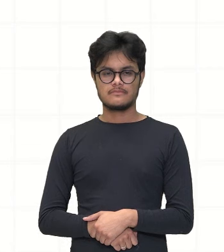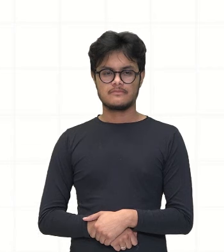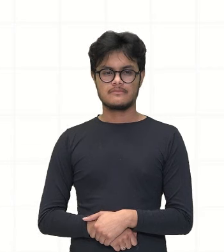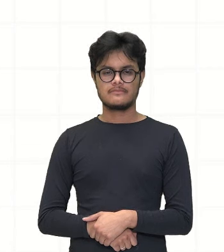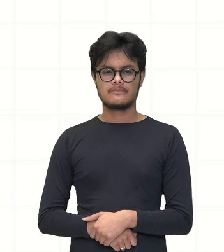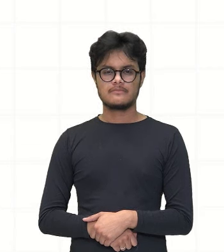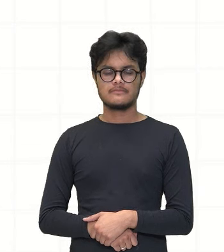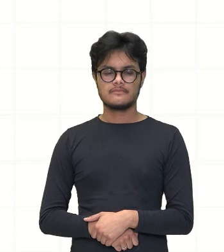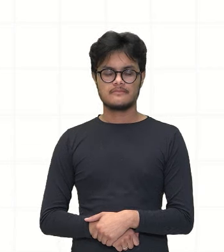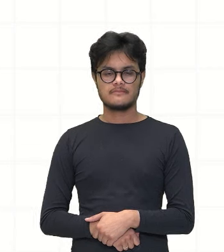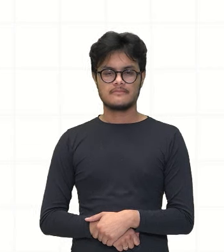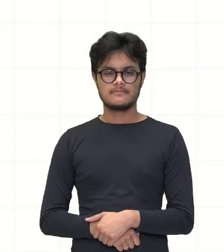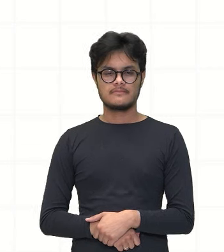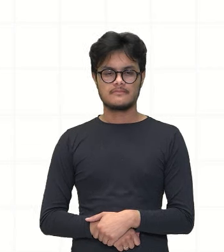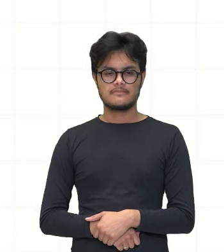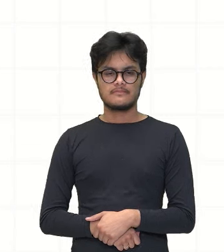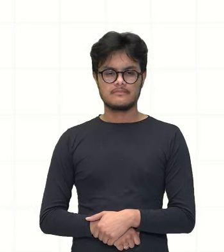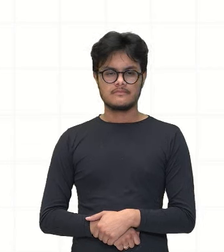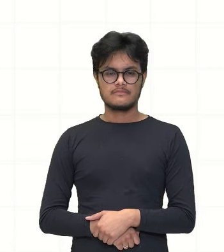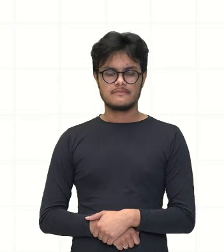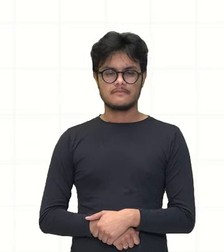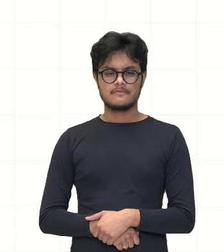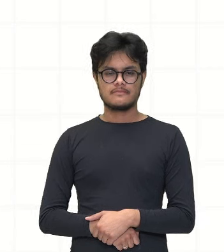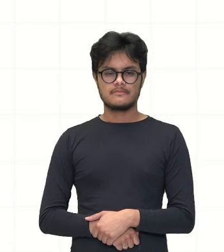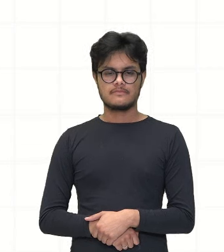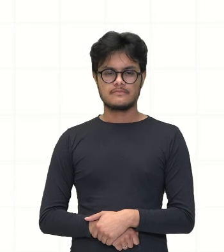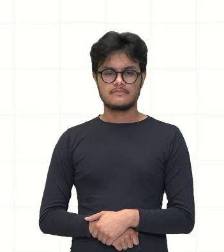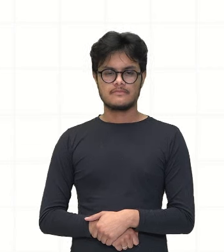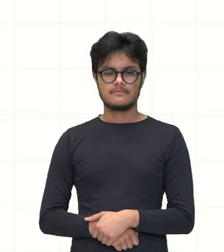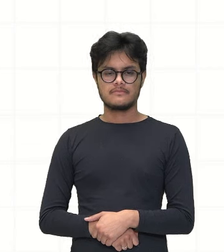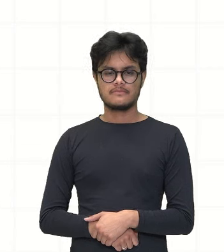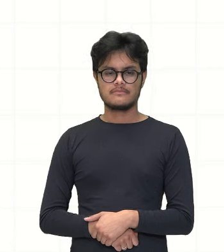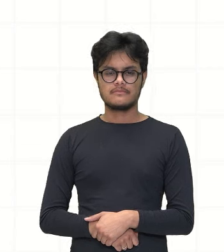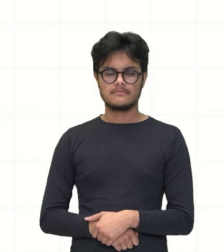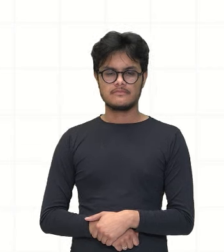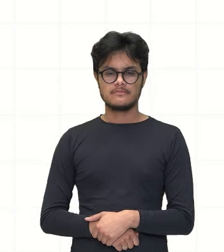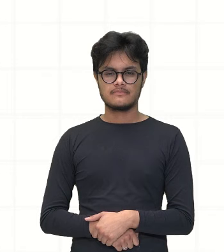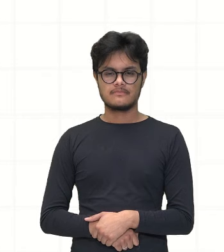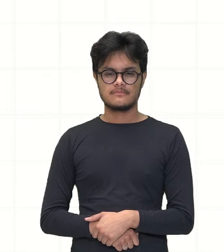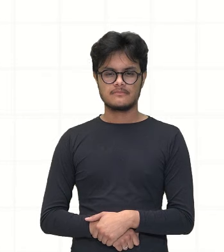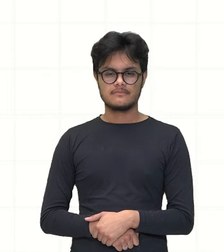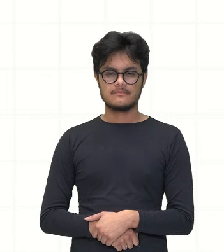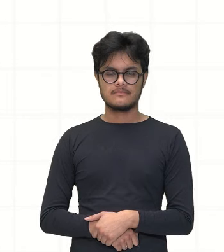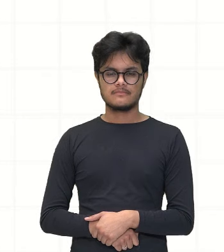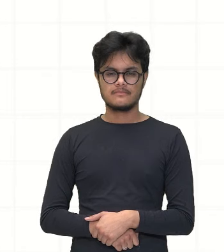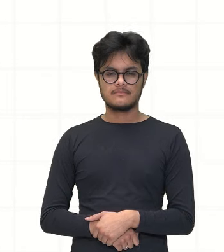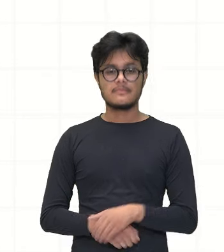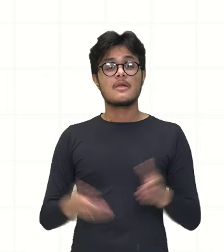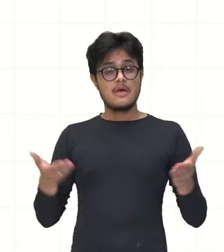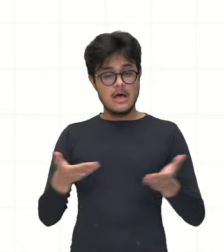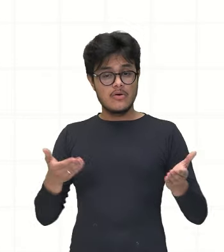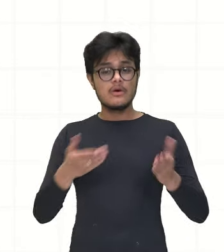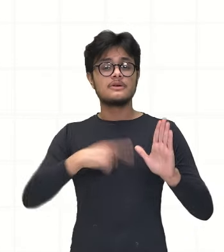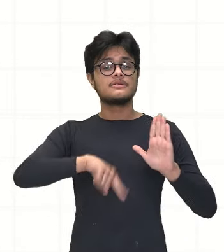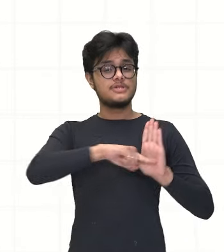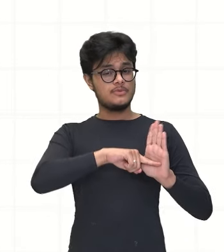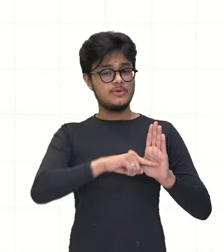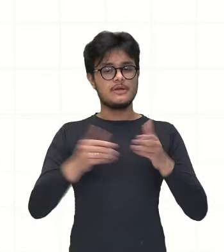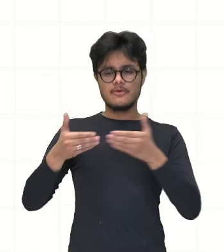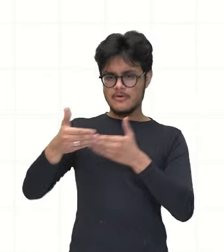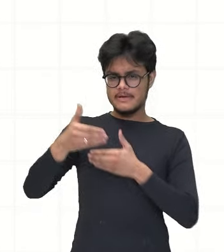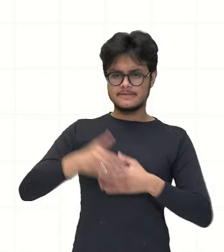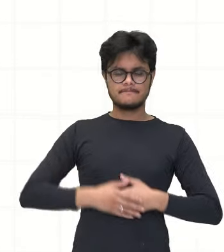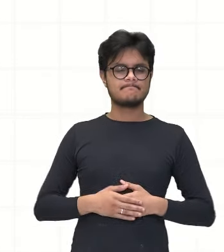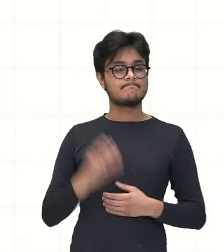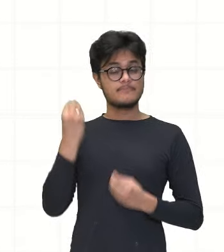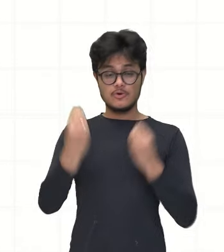E aí, que a gente tem que fazer? Depois que a gente destacou os pontos, a gente tem que fazer a subtração deles. Então, olha só. Eu